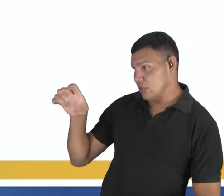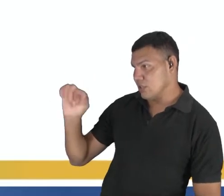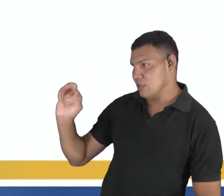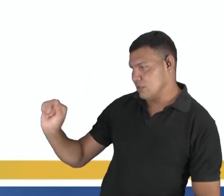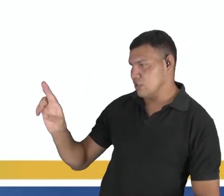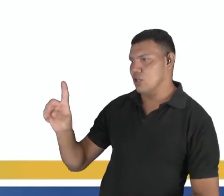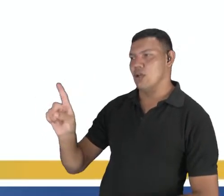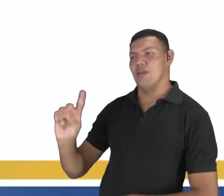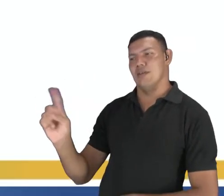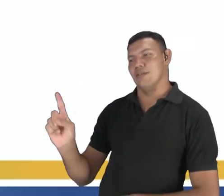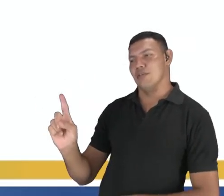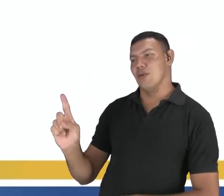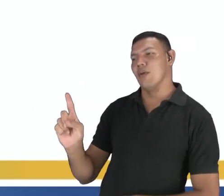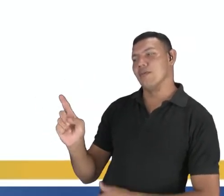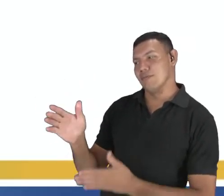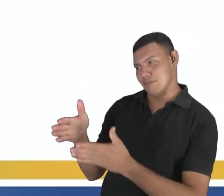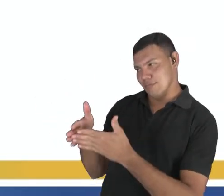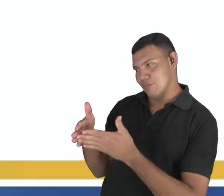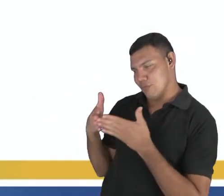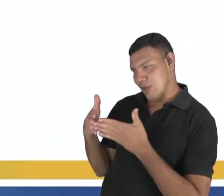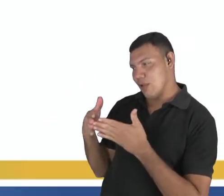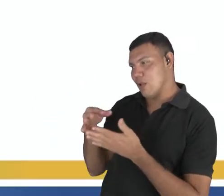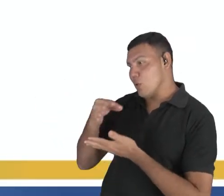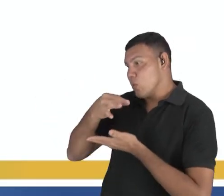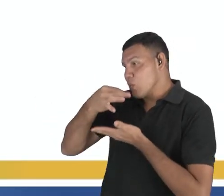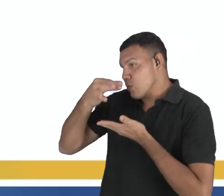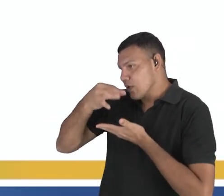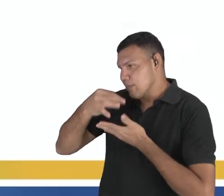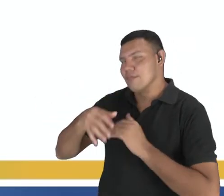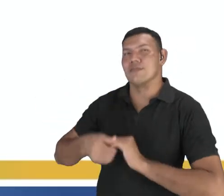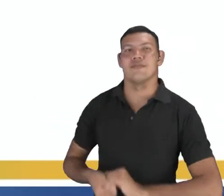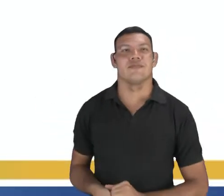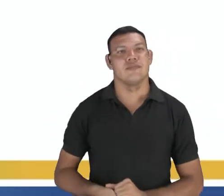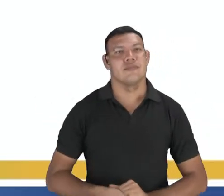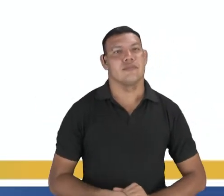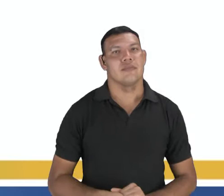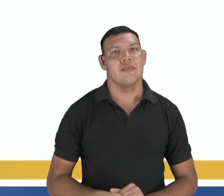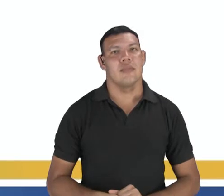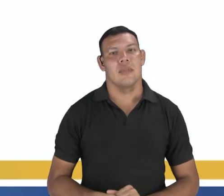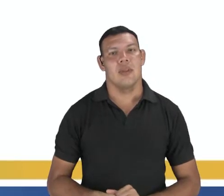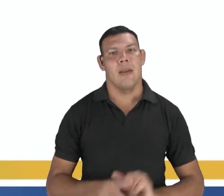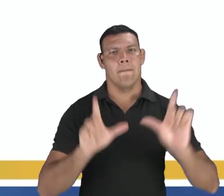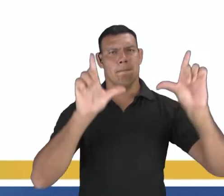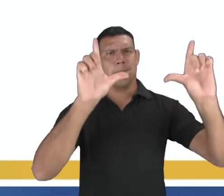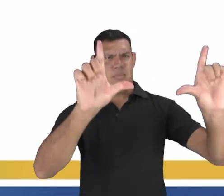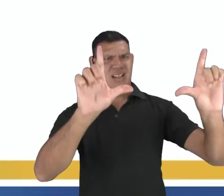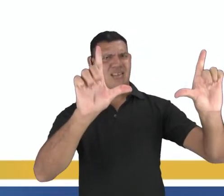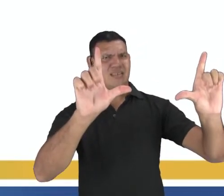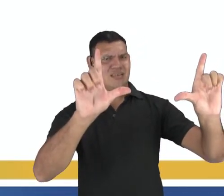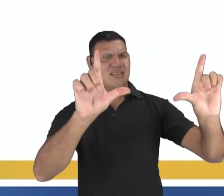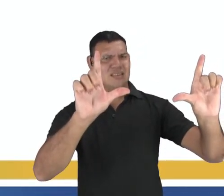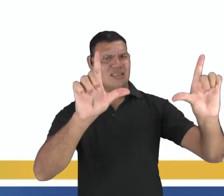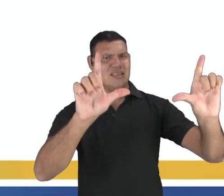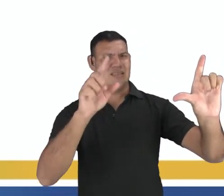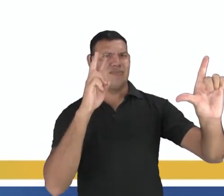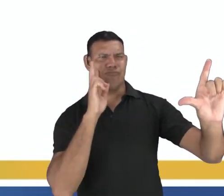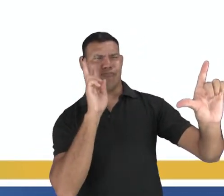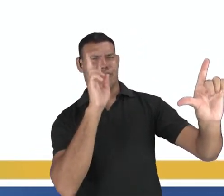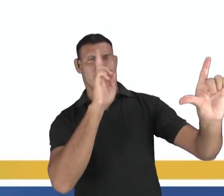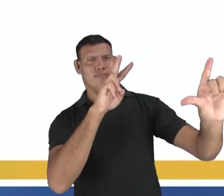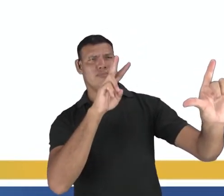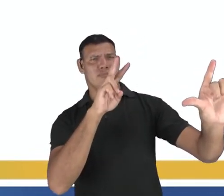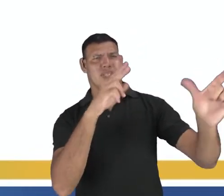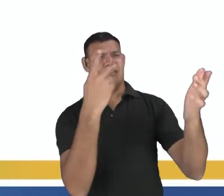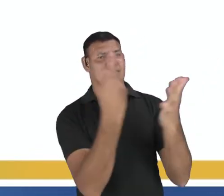perspectivas deles são totalmente diferentes. Outro exemplo importante é quem nunca viu uma placa errada por aí. Escrita de